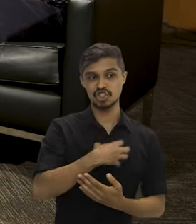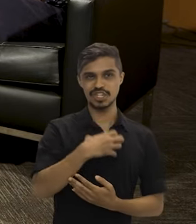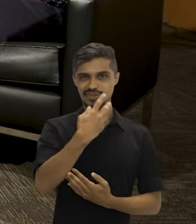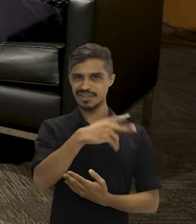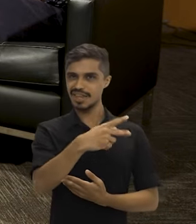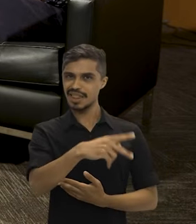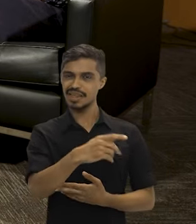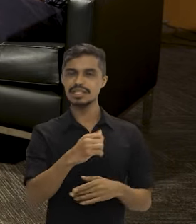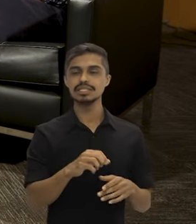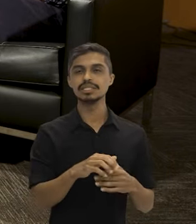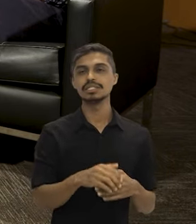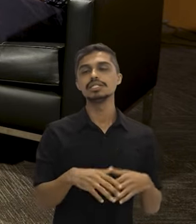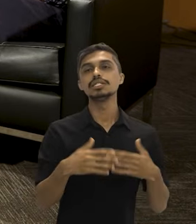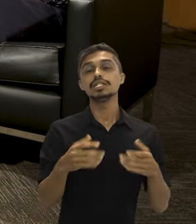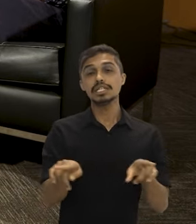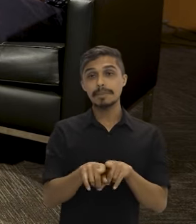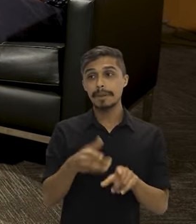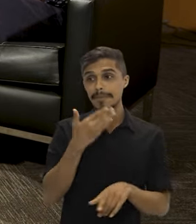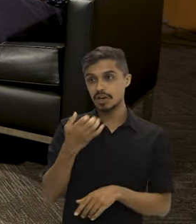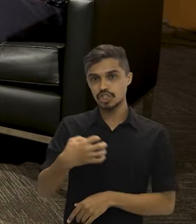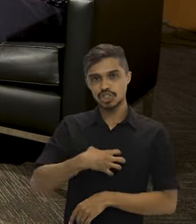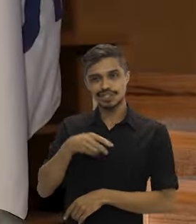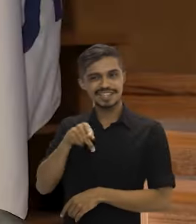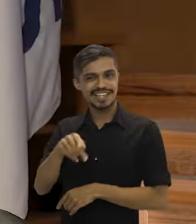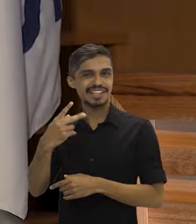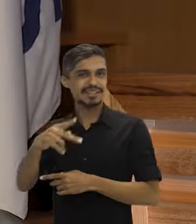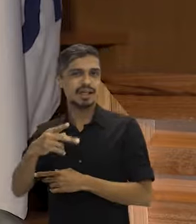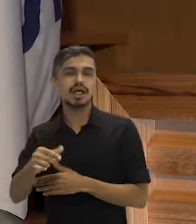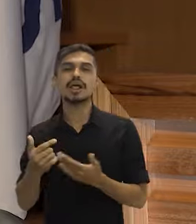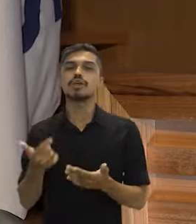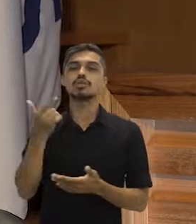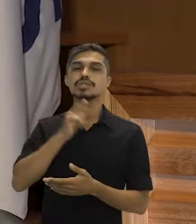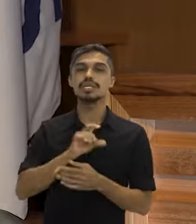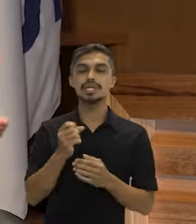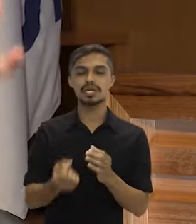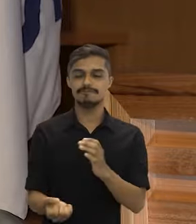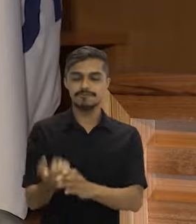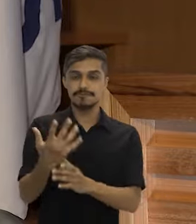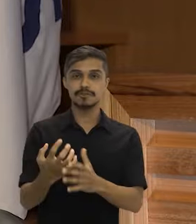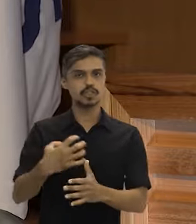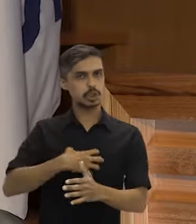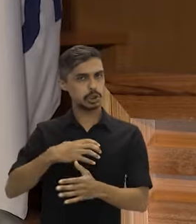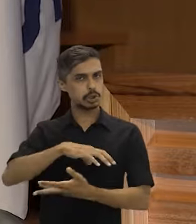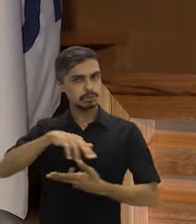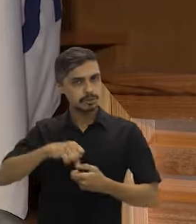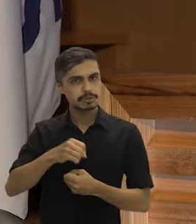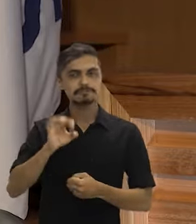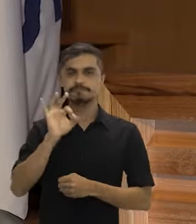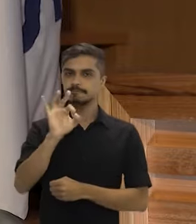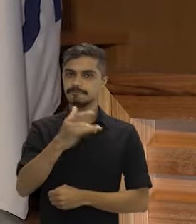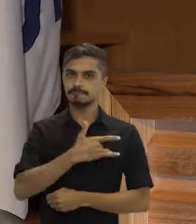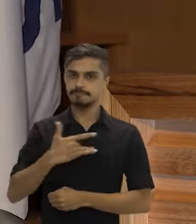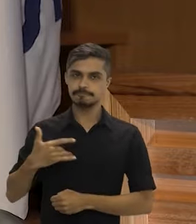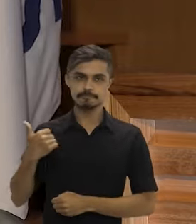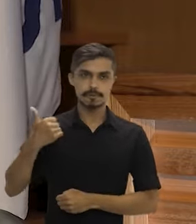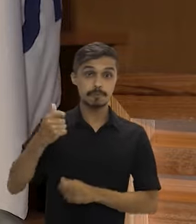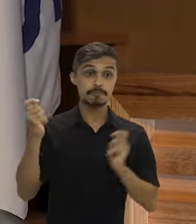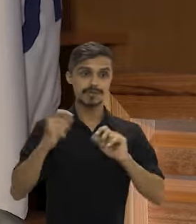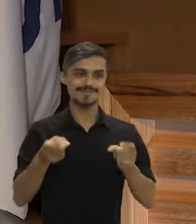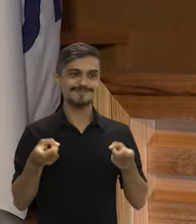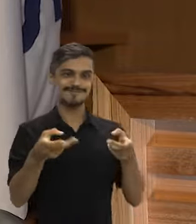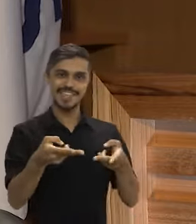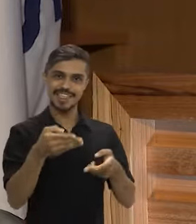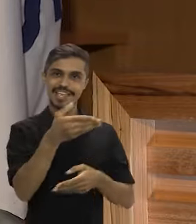as condições para que quem produz de forma sustentável e saudável produtos na Amazônia possa